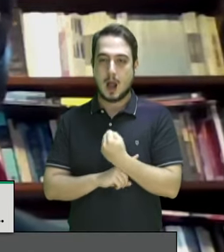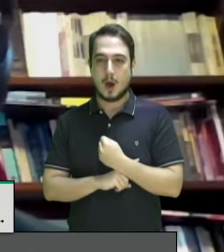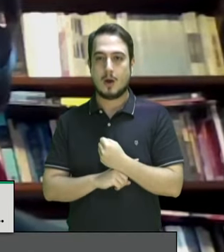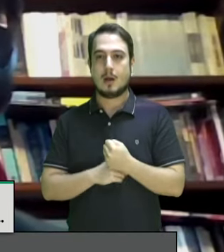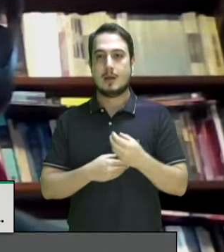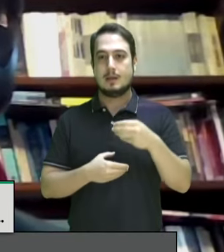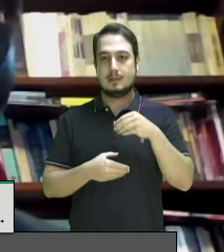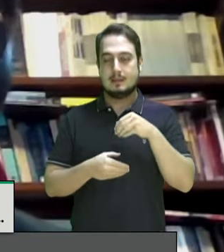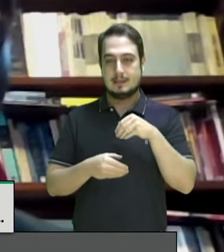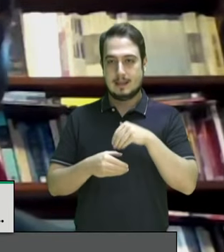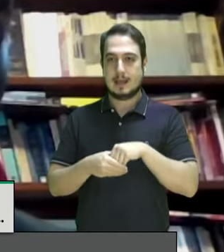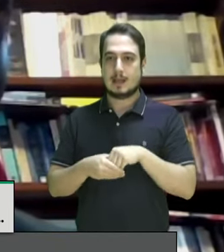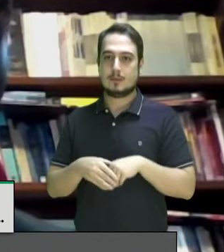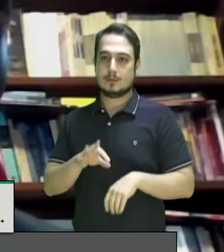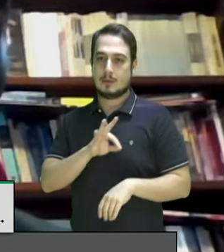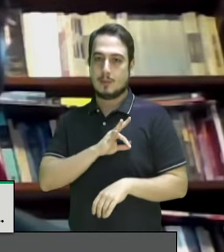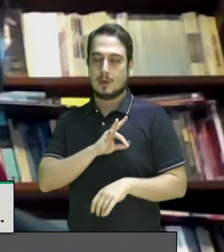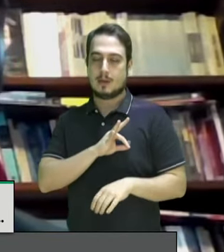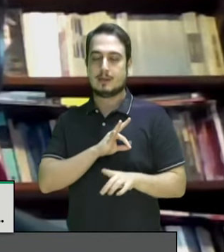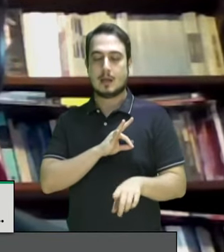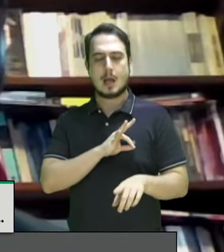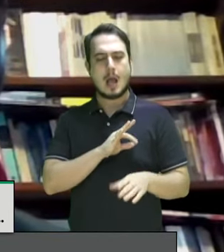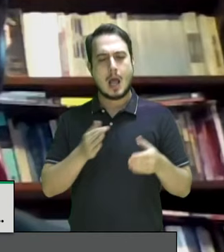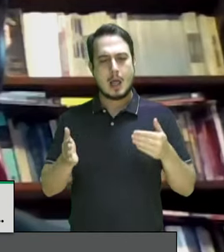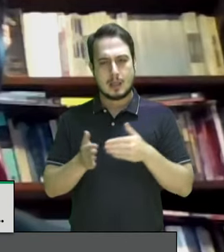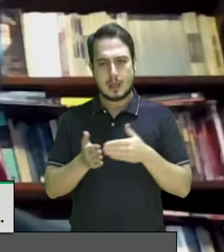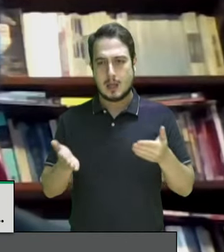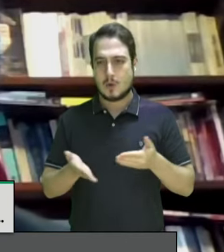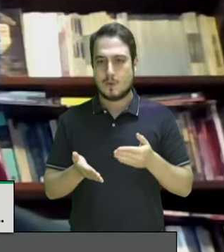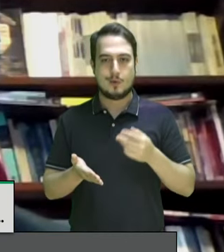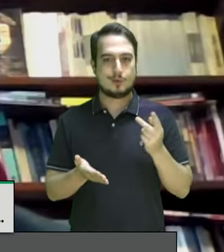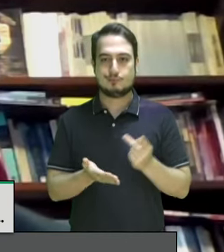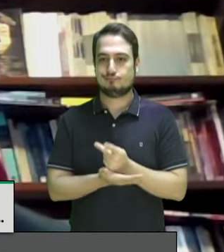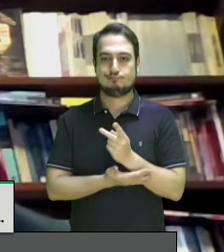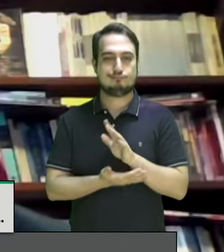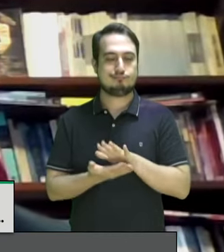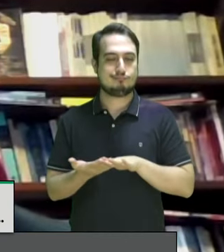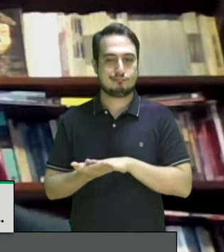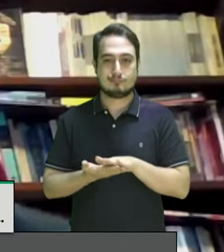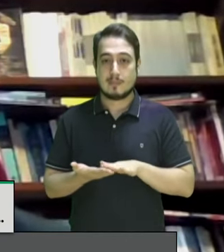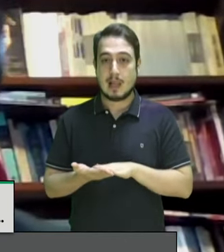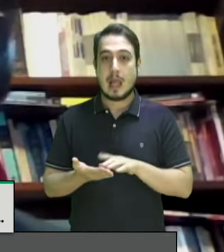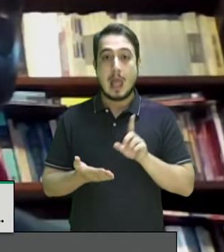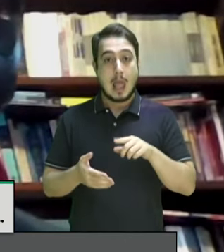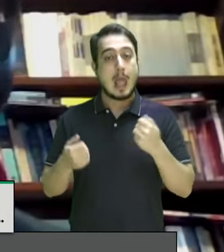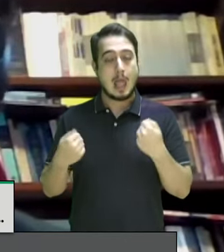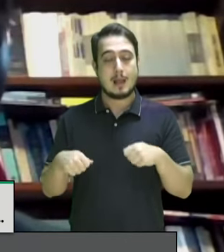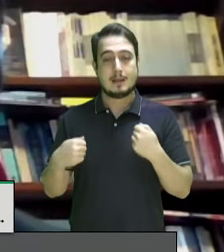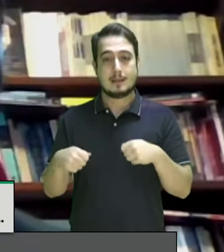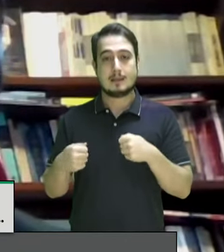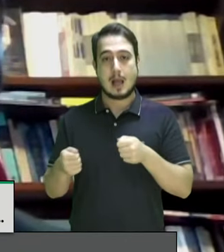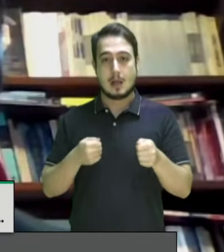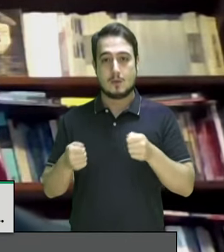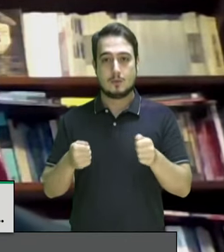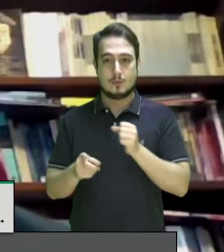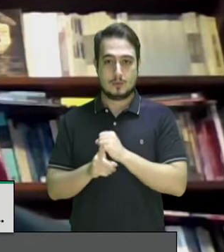forças policiais é realidade que até o momento não ocorreu é necessário e esse é um dos